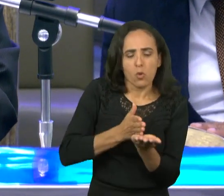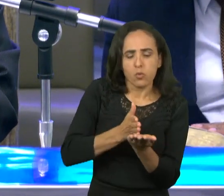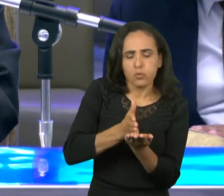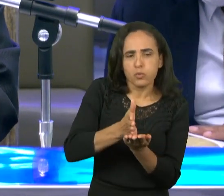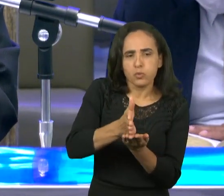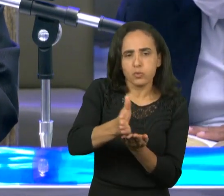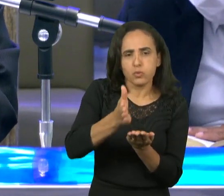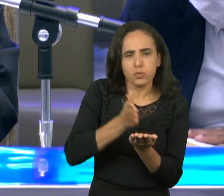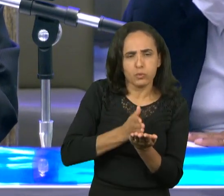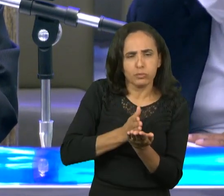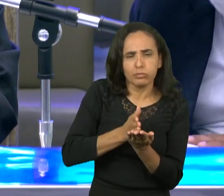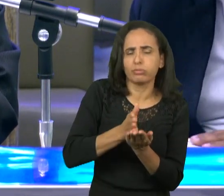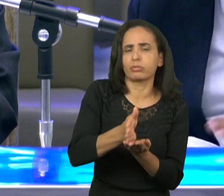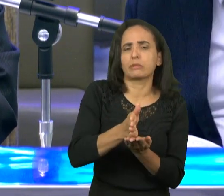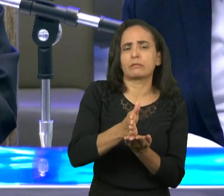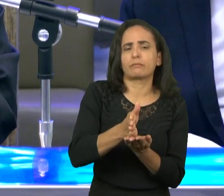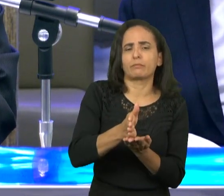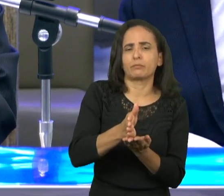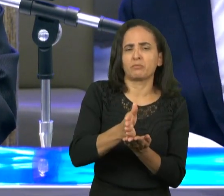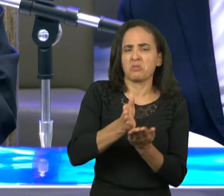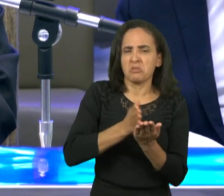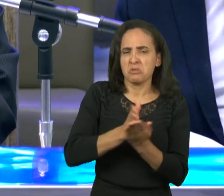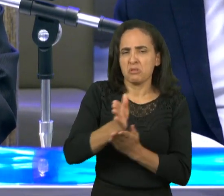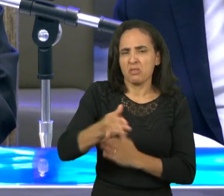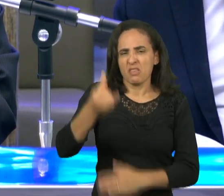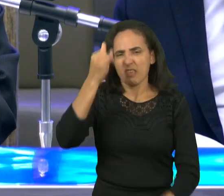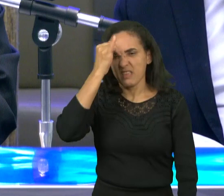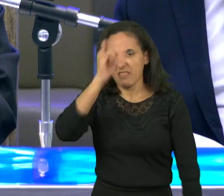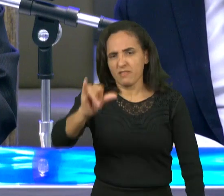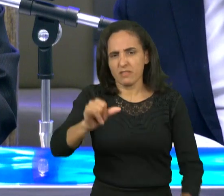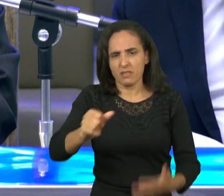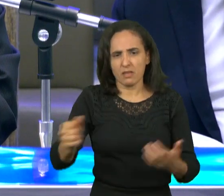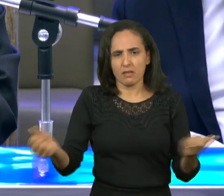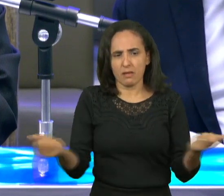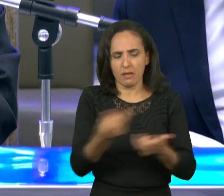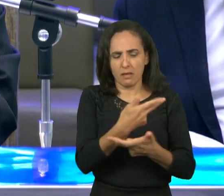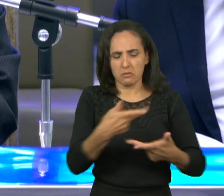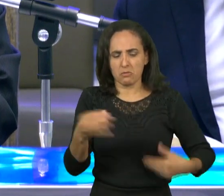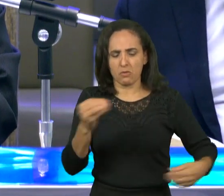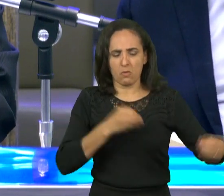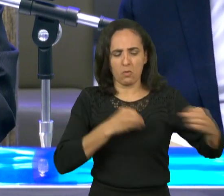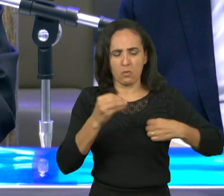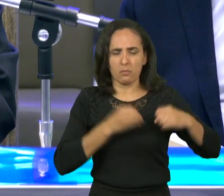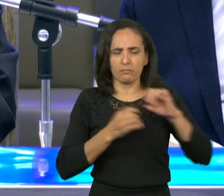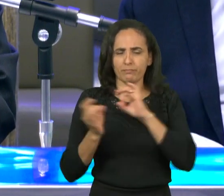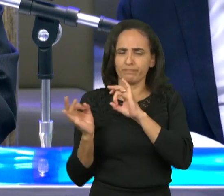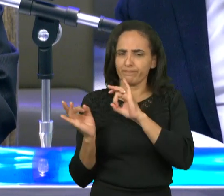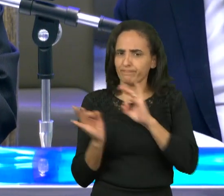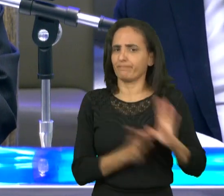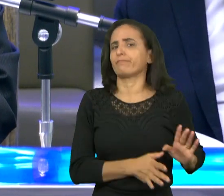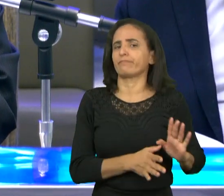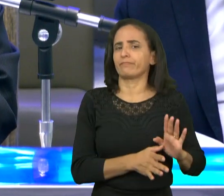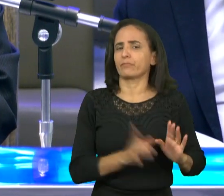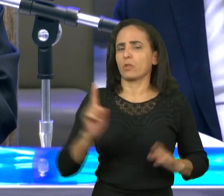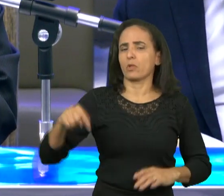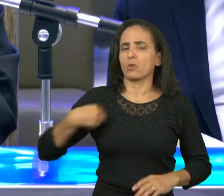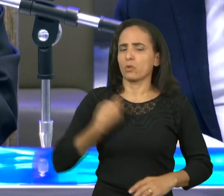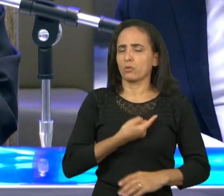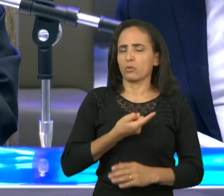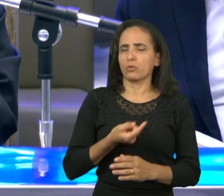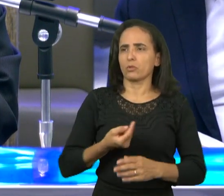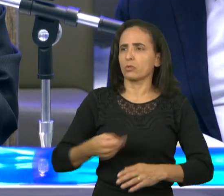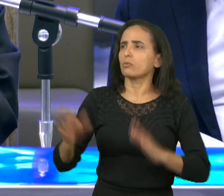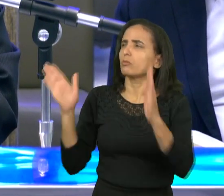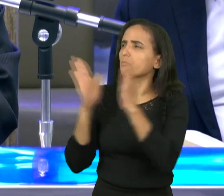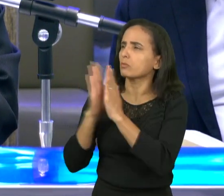evitar, diz ele, todas essas coisas que iam de acontecer e de estar